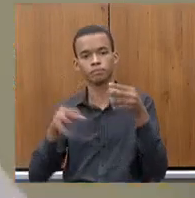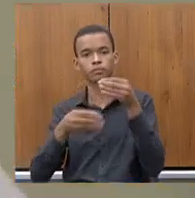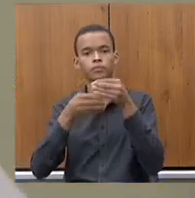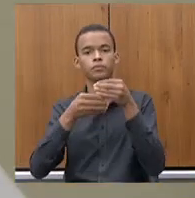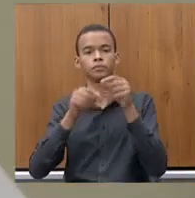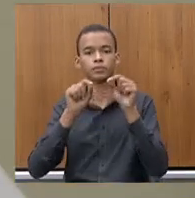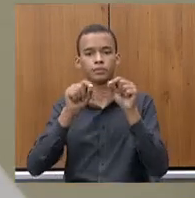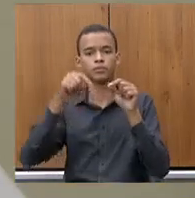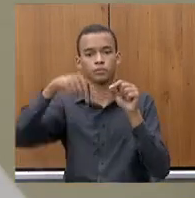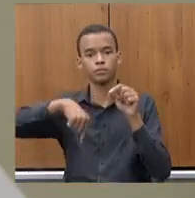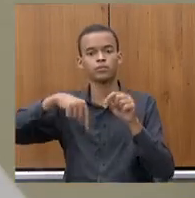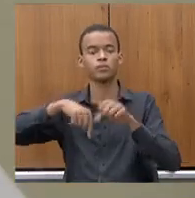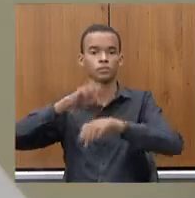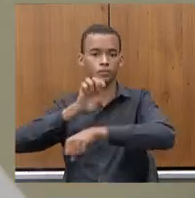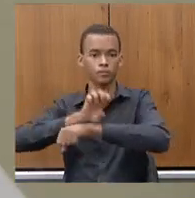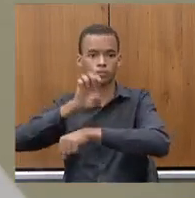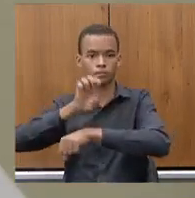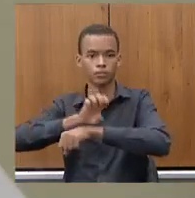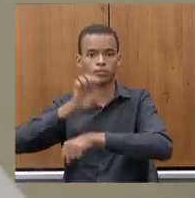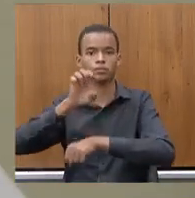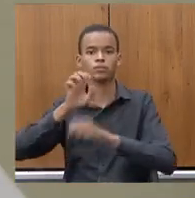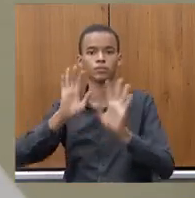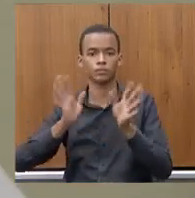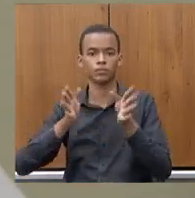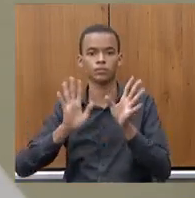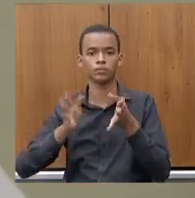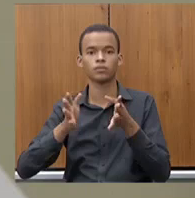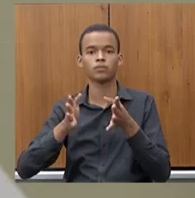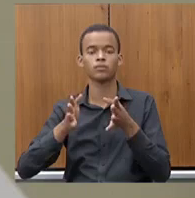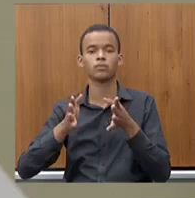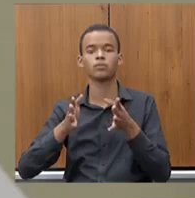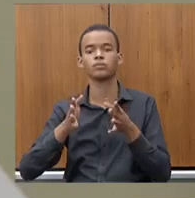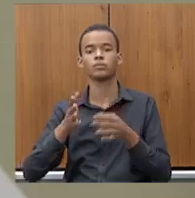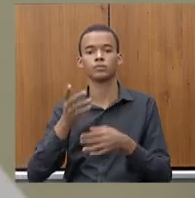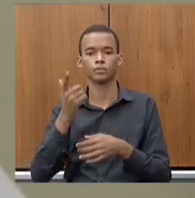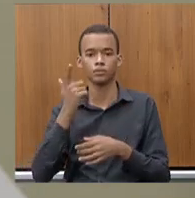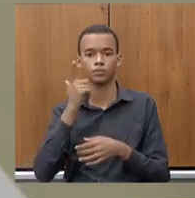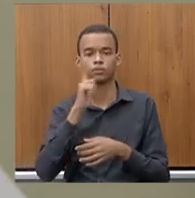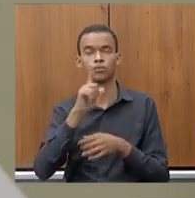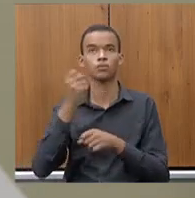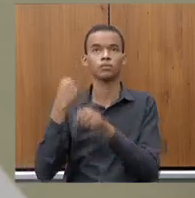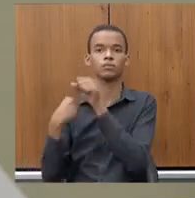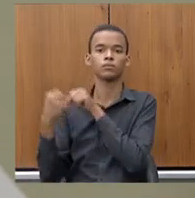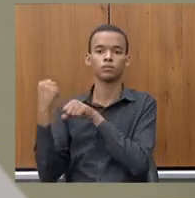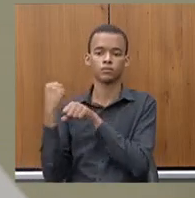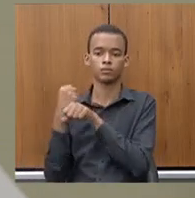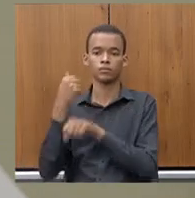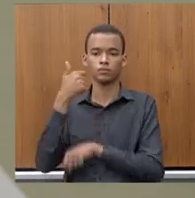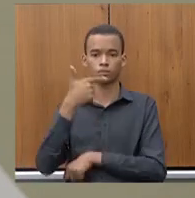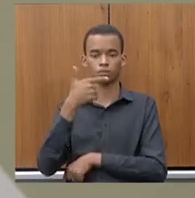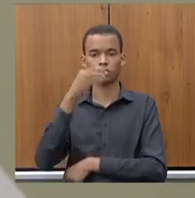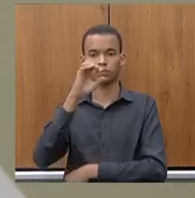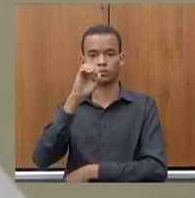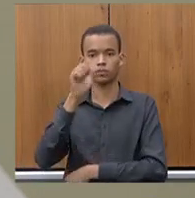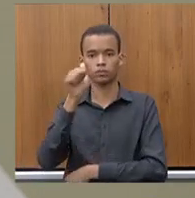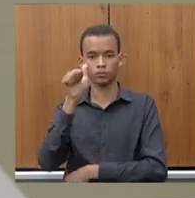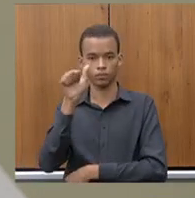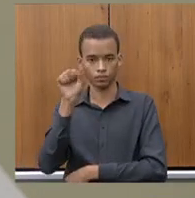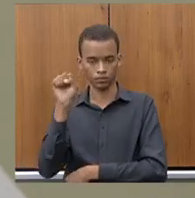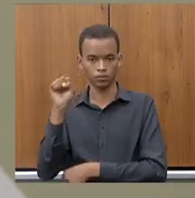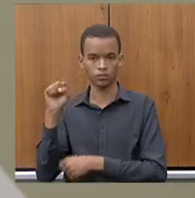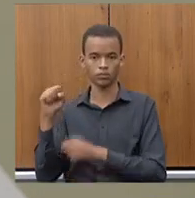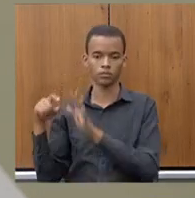nós tivemos o ponto inicial em 2018 apuramos que o estado